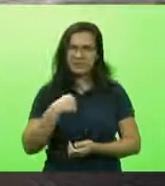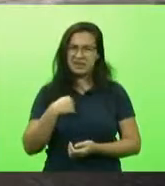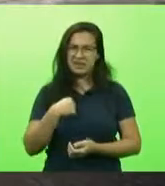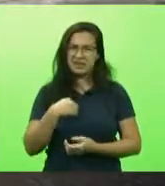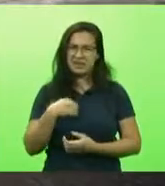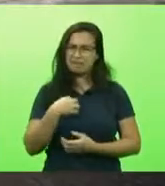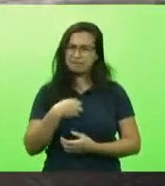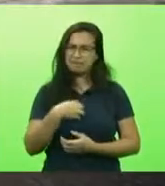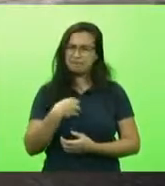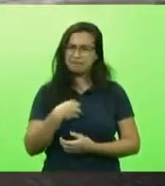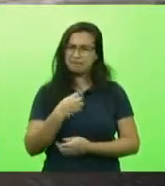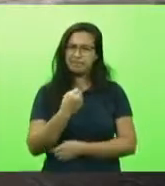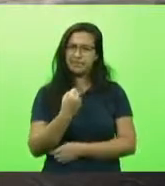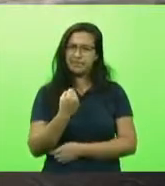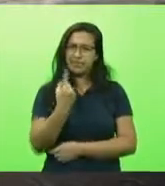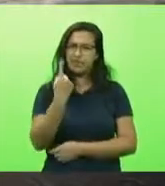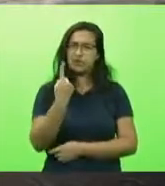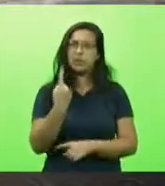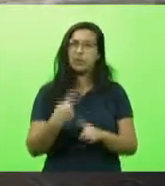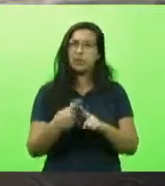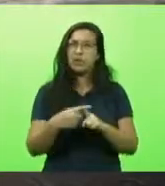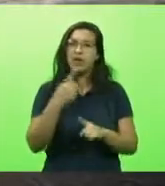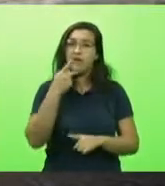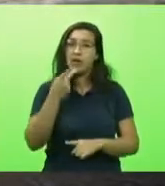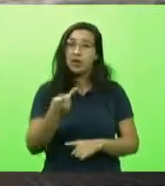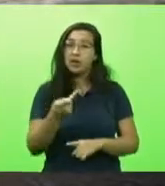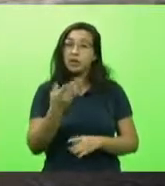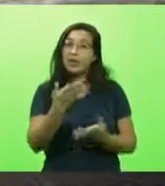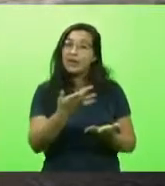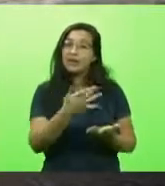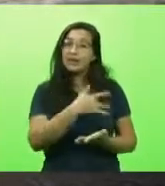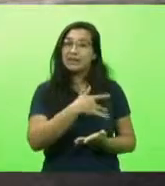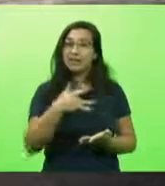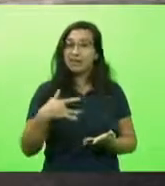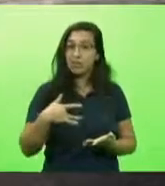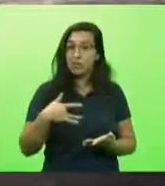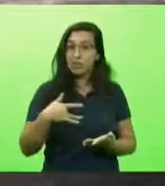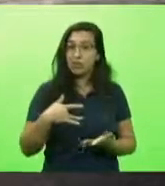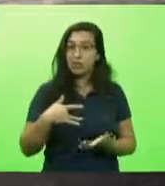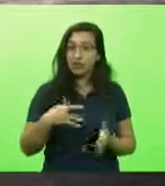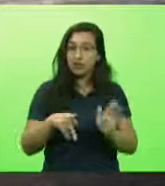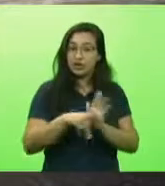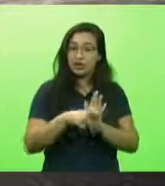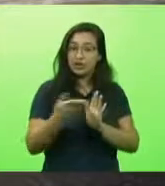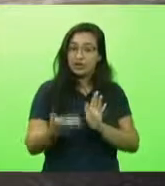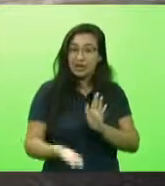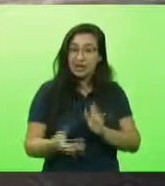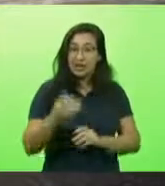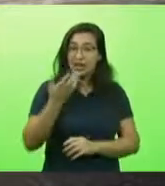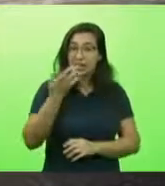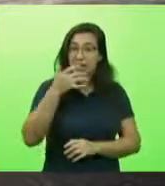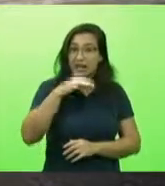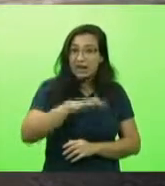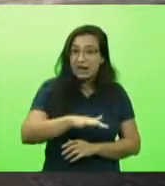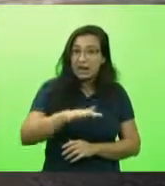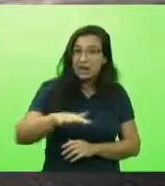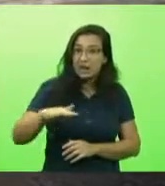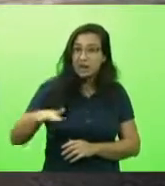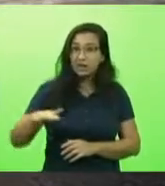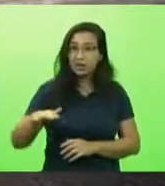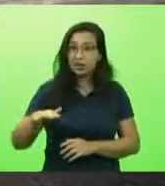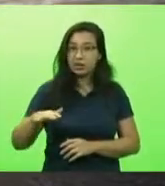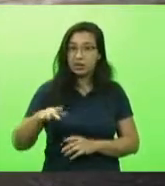porque nós estamos aqui falando da saúde e da saúde das crianças. Nós estamos aqui falando do